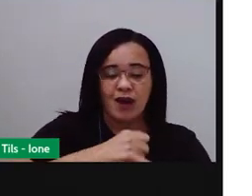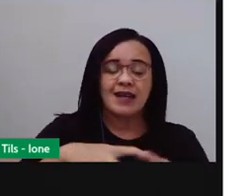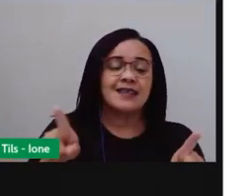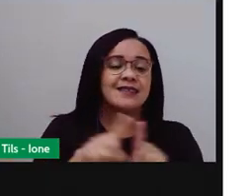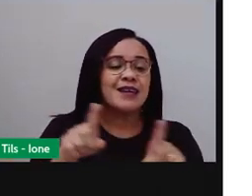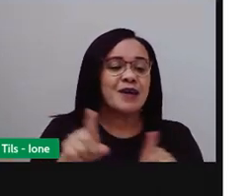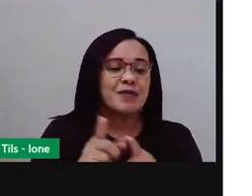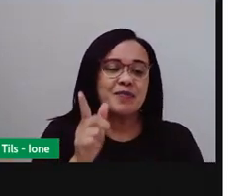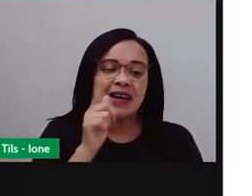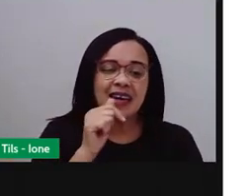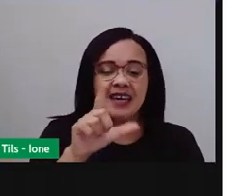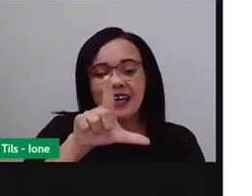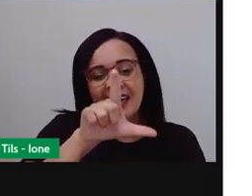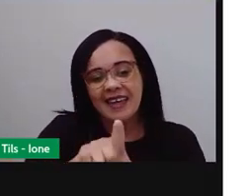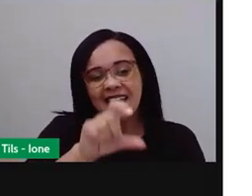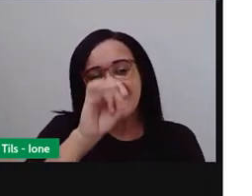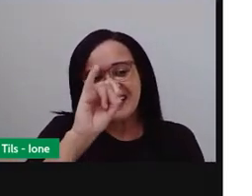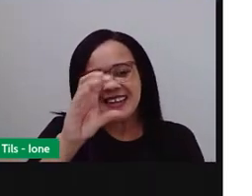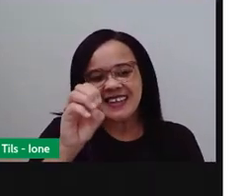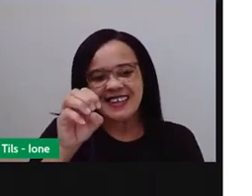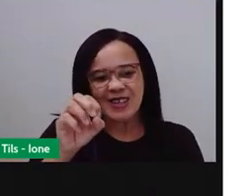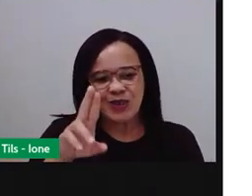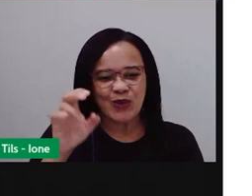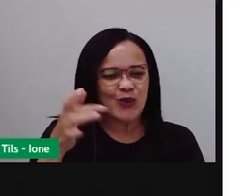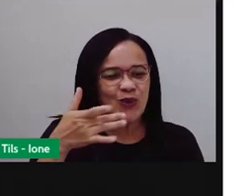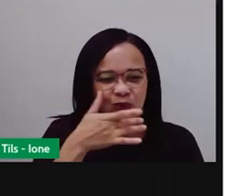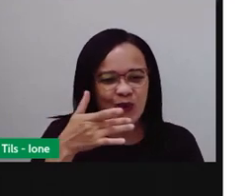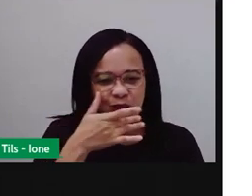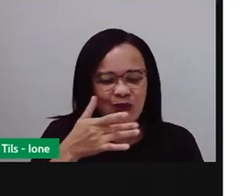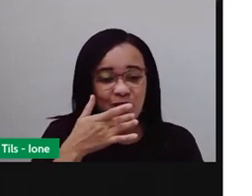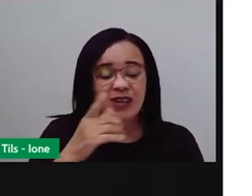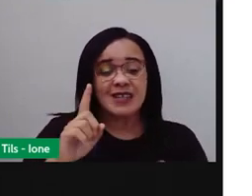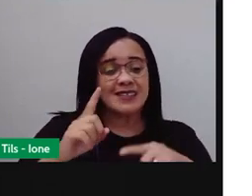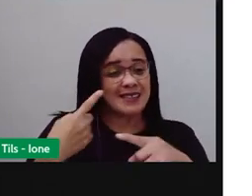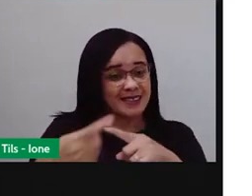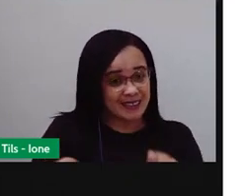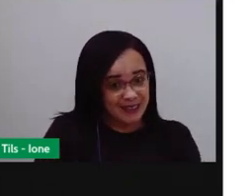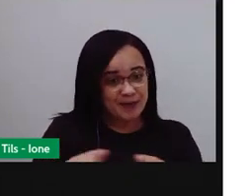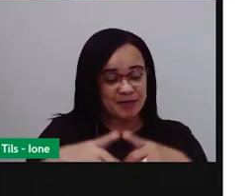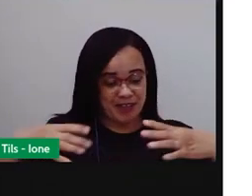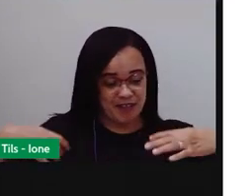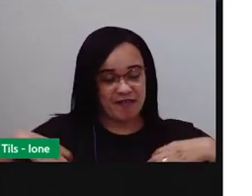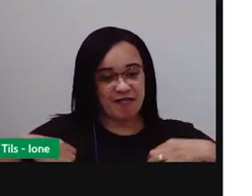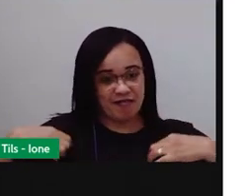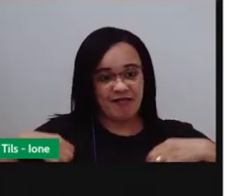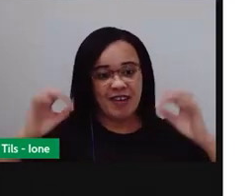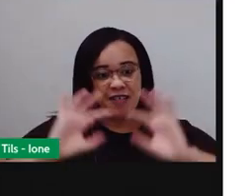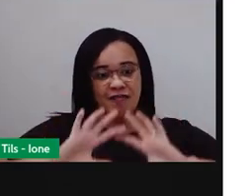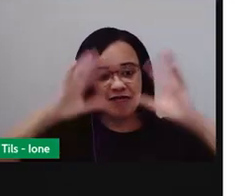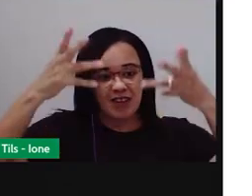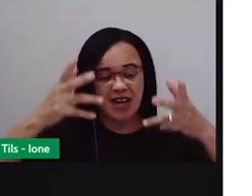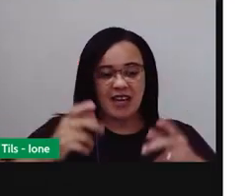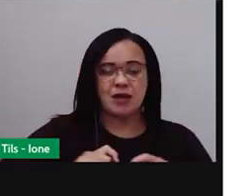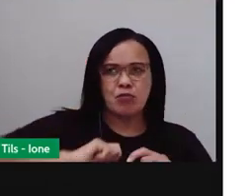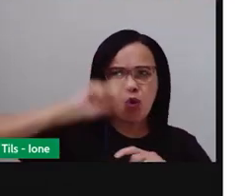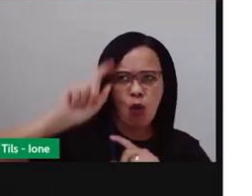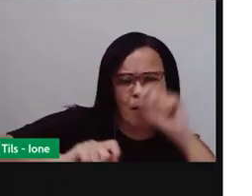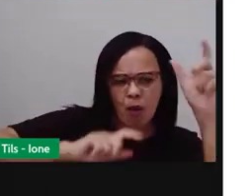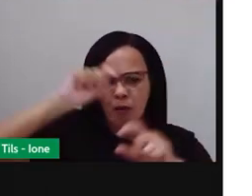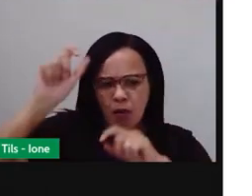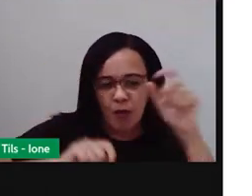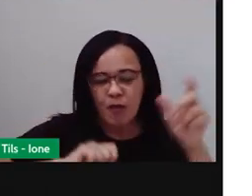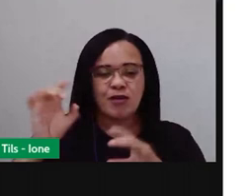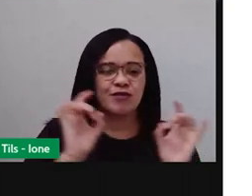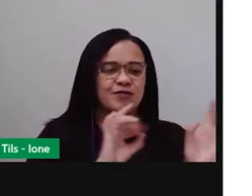Pedro Mendes, do minadouro de roupa da festa, dos fogos, na venda do